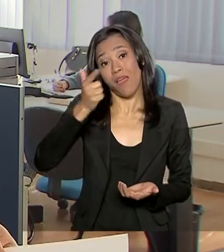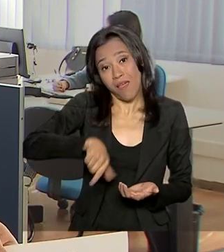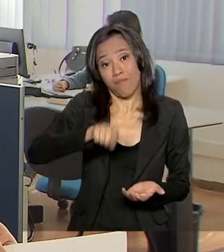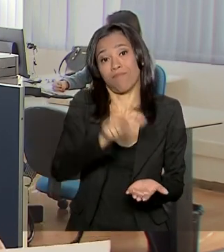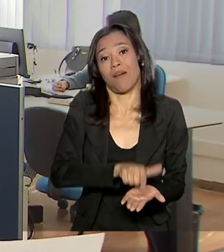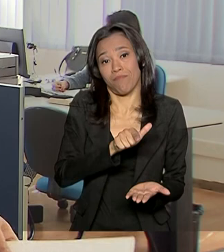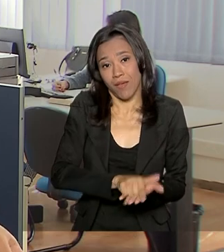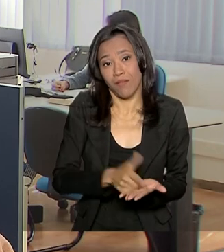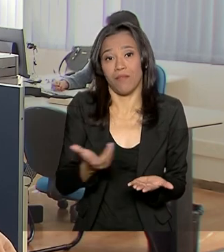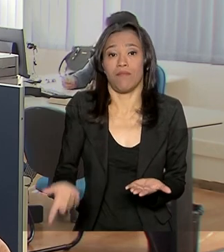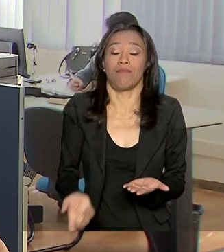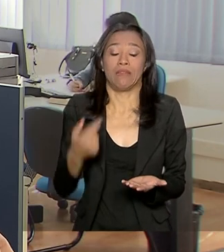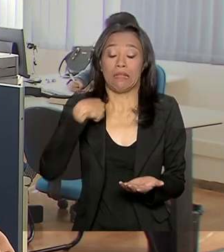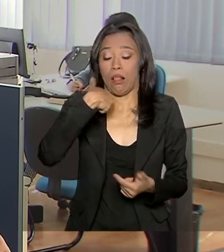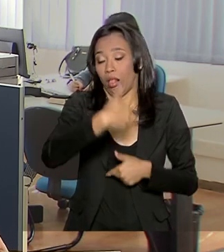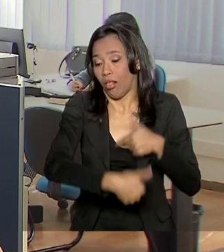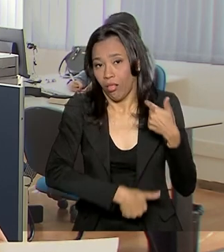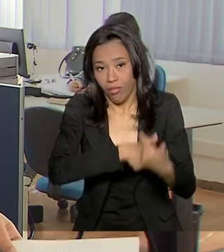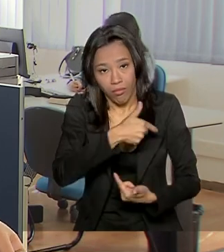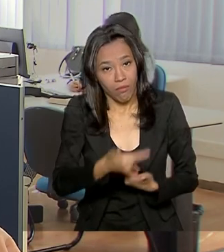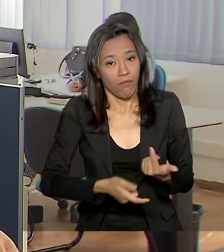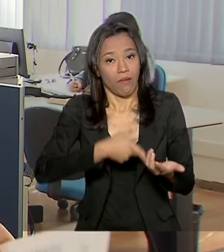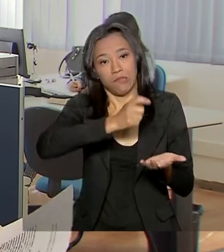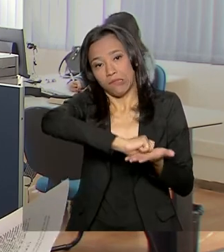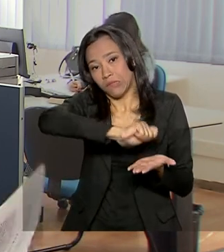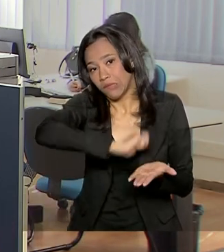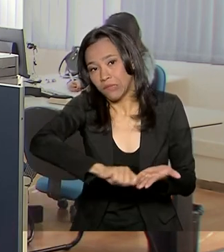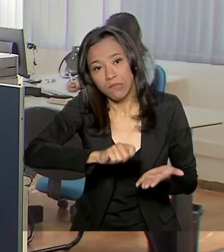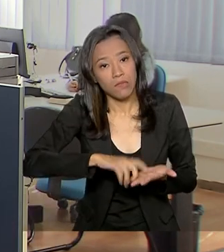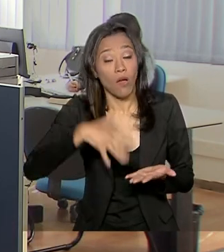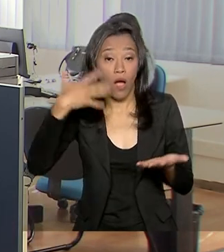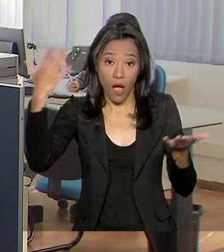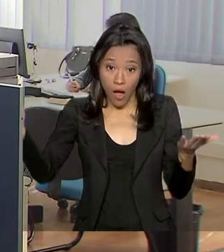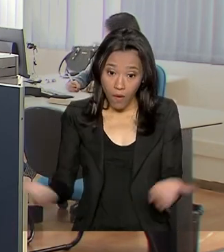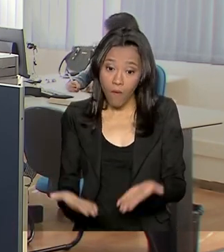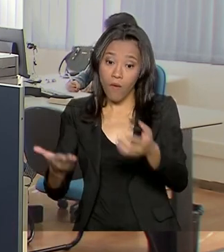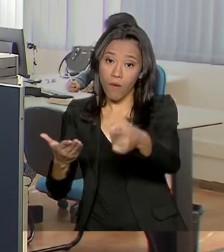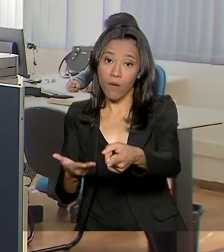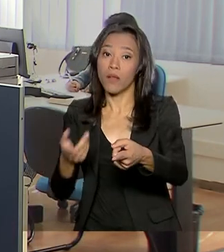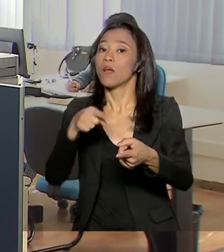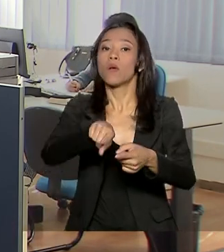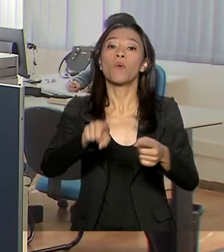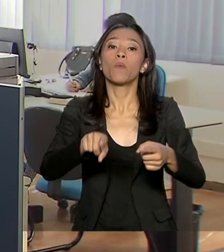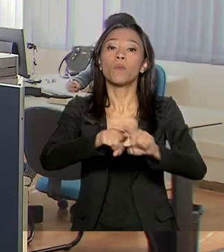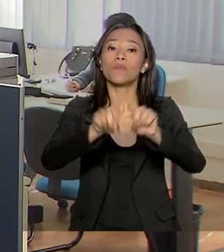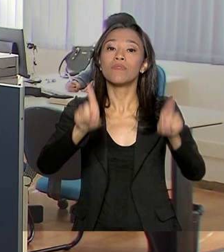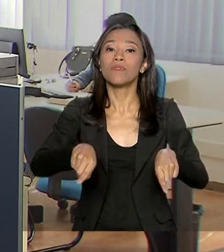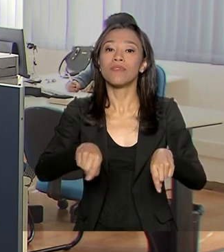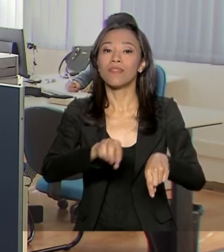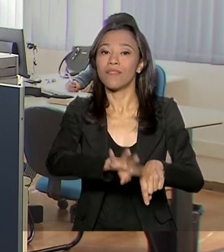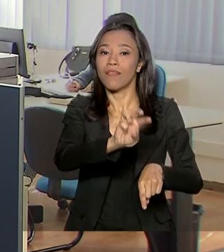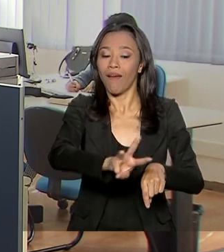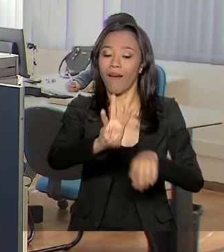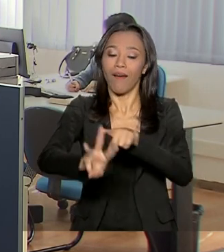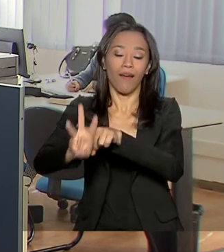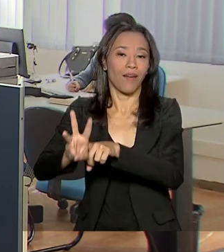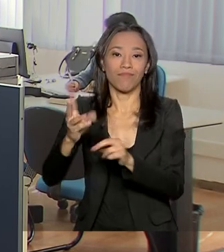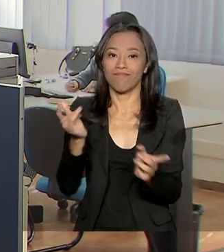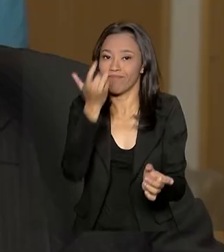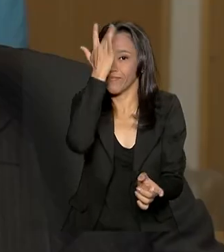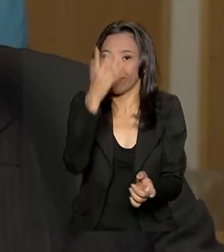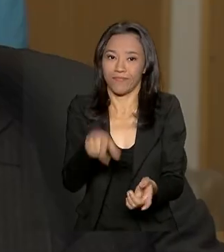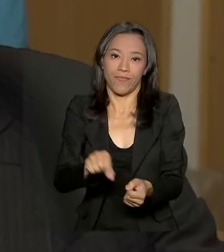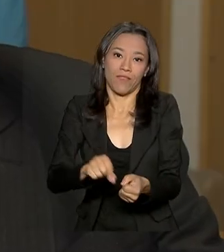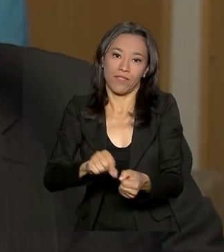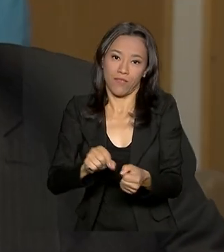bem como autorizações e contestações. Agora, com o ex-sindical, tudo isso passará a ser feito eletronicamente.